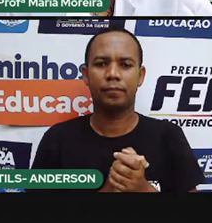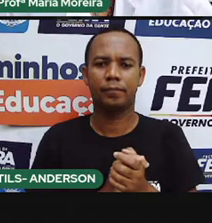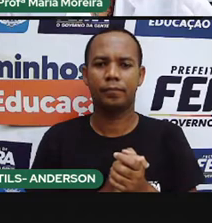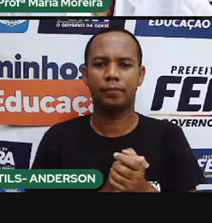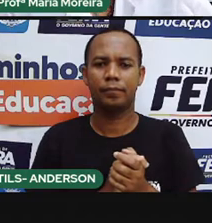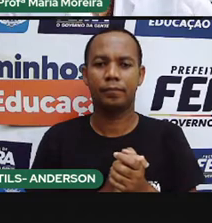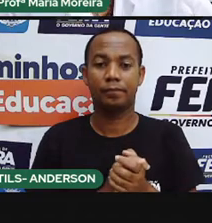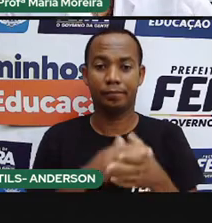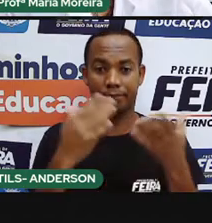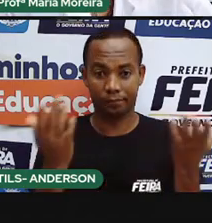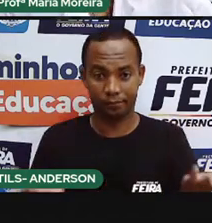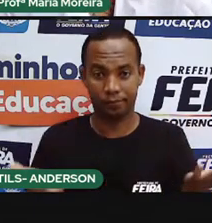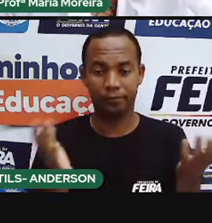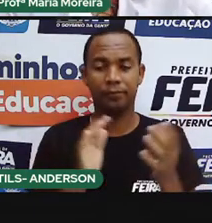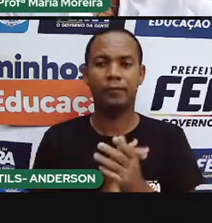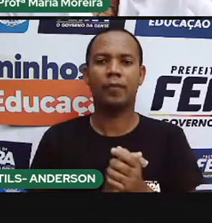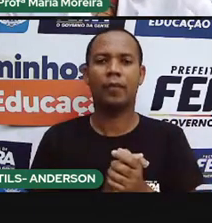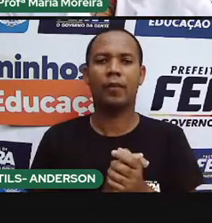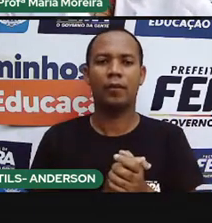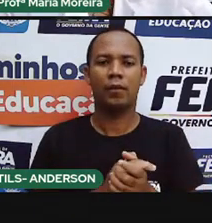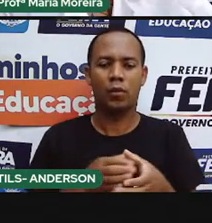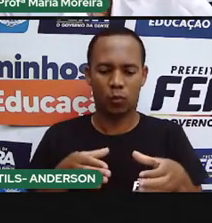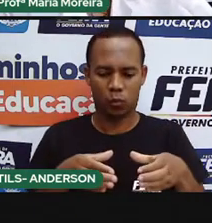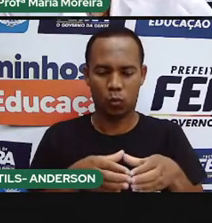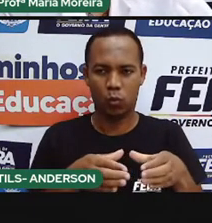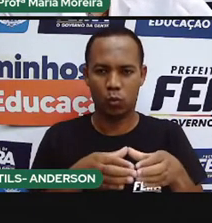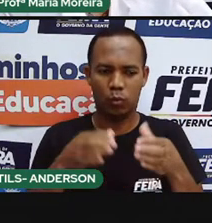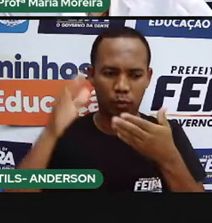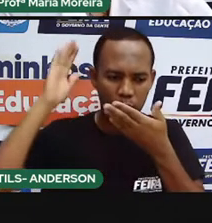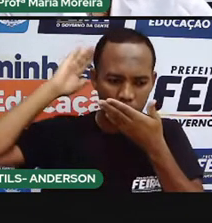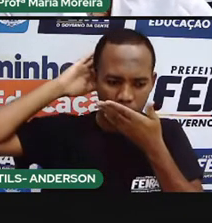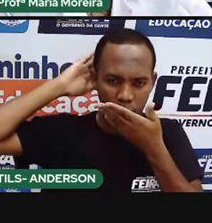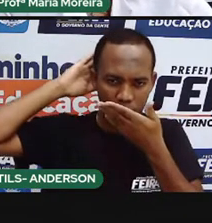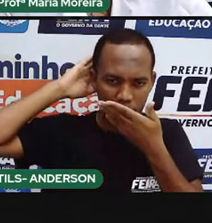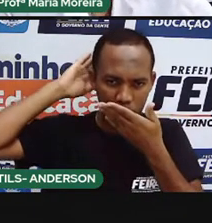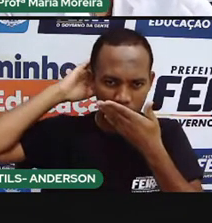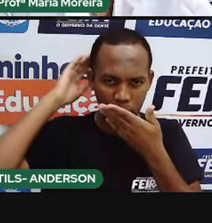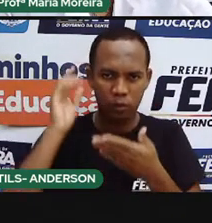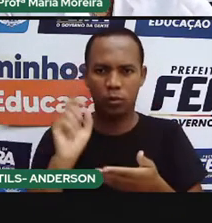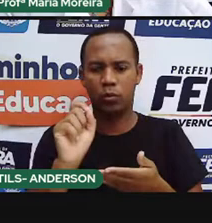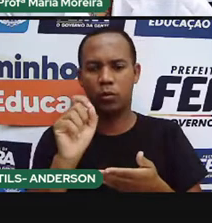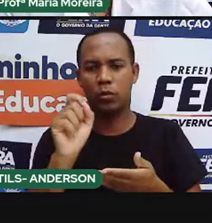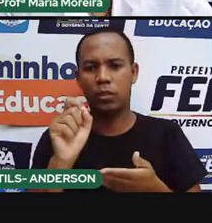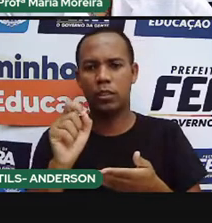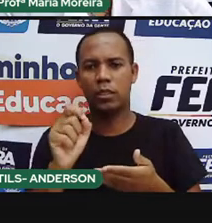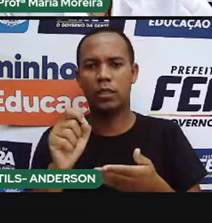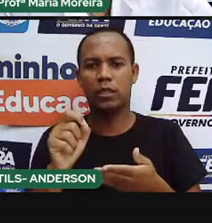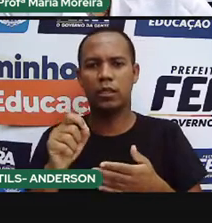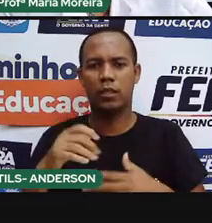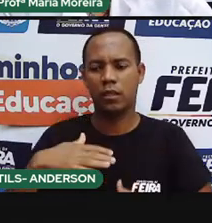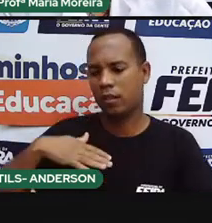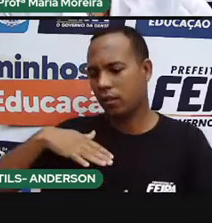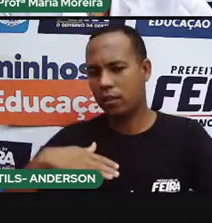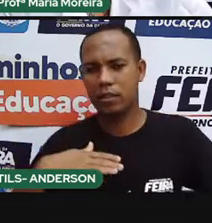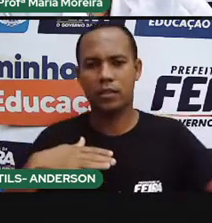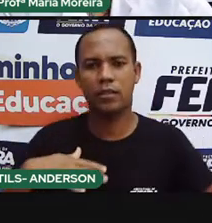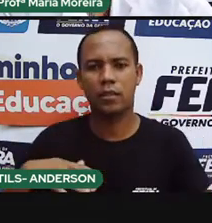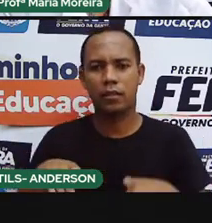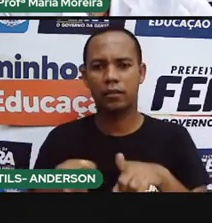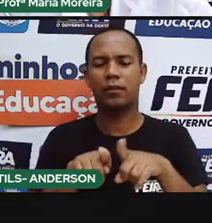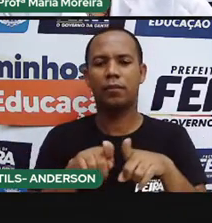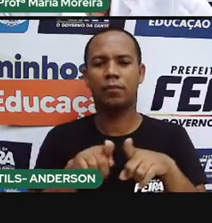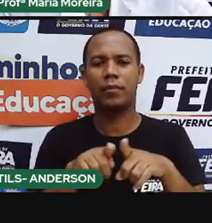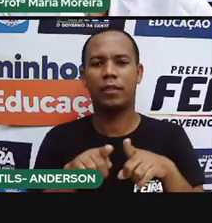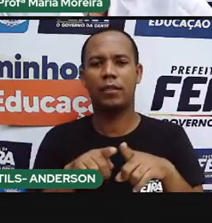Bom, é, os indígenas fazem cerimônias e rituais com muita dança e música, né,